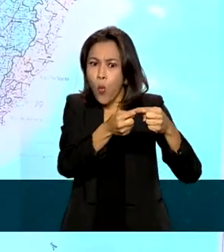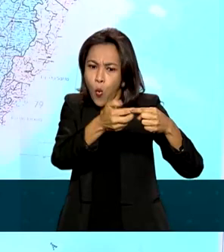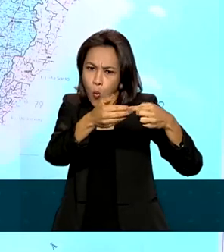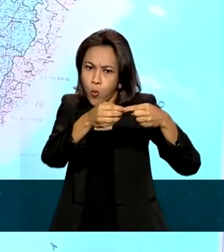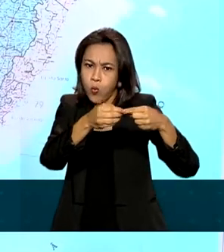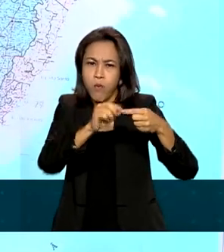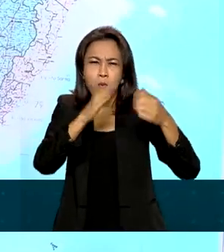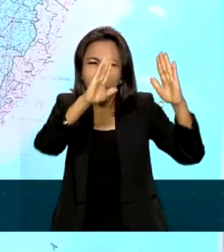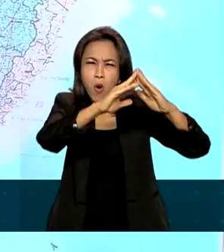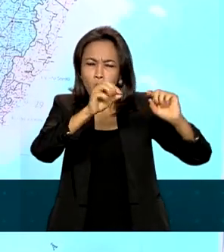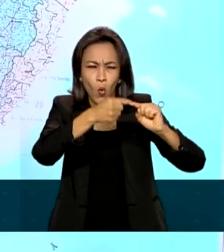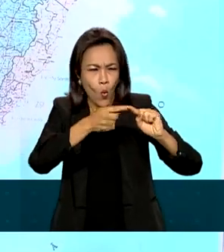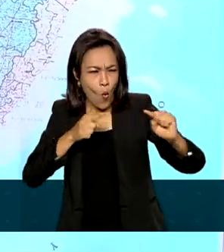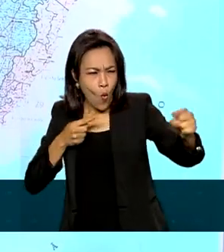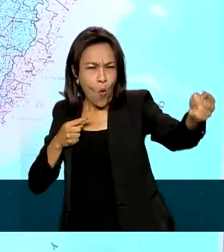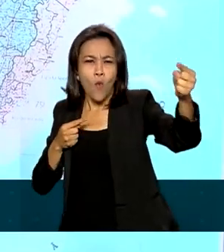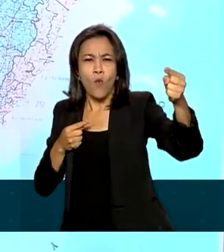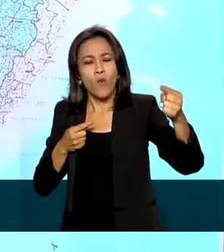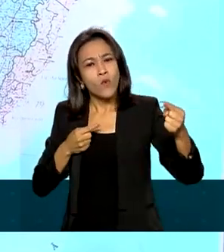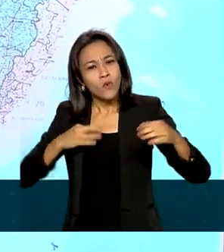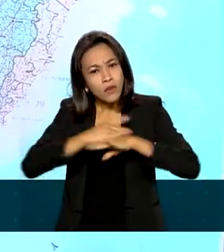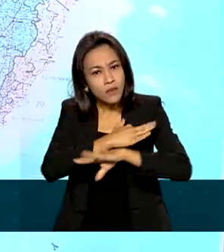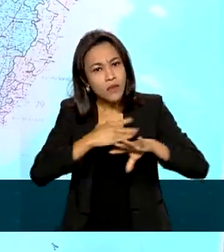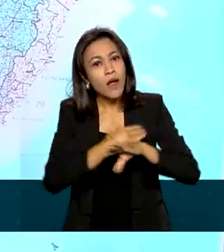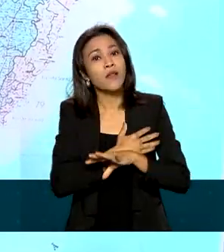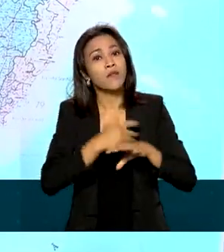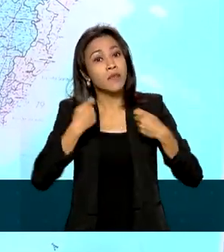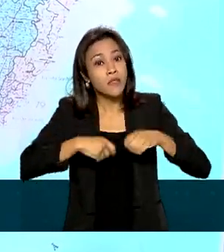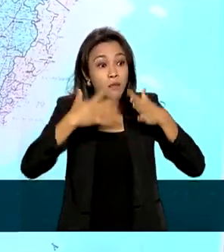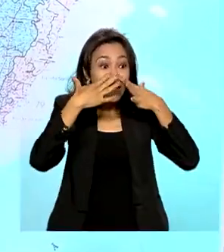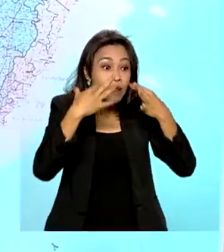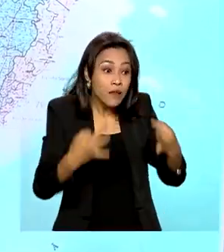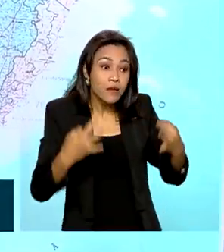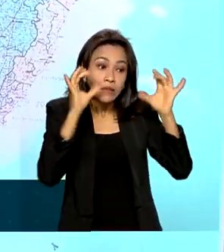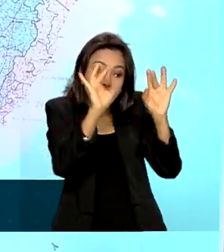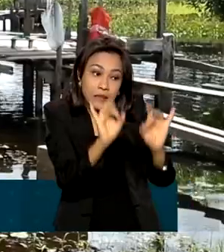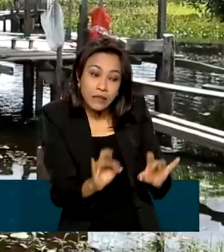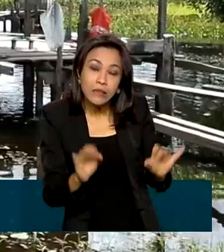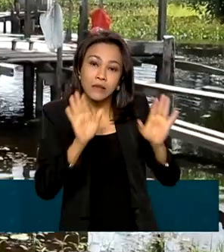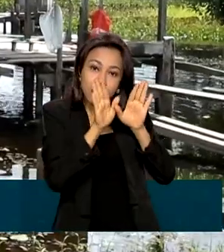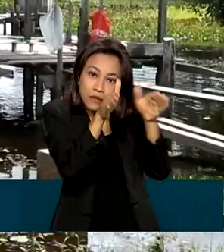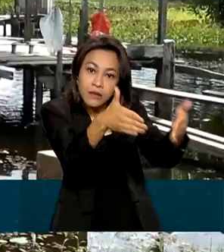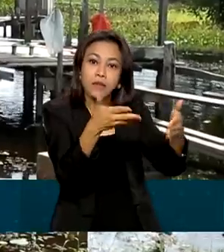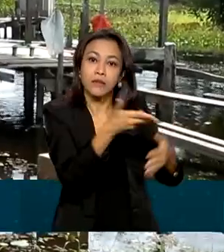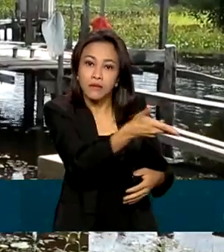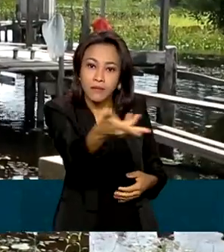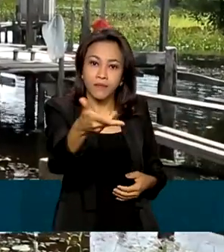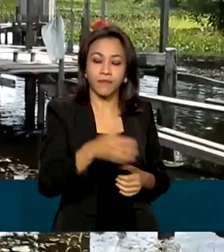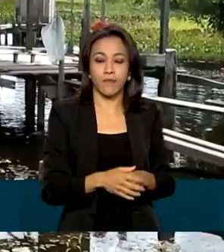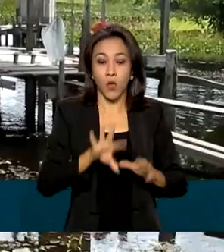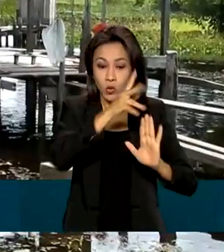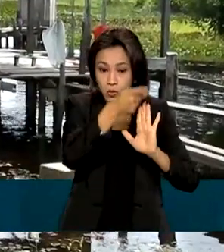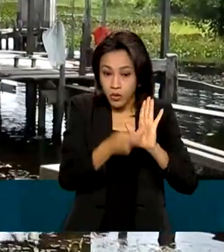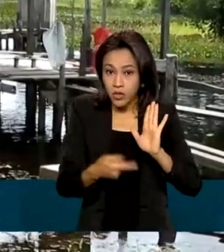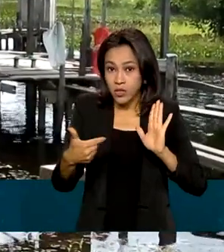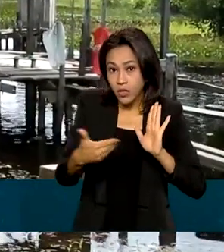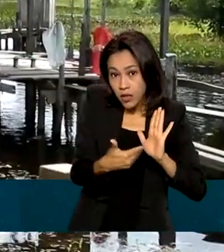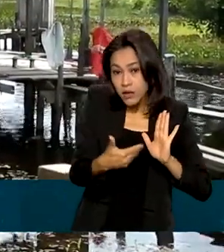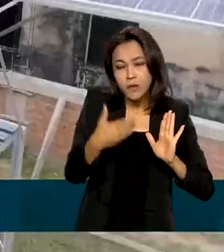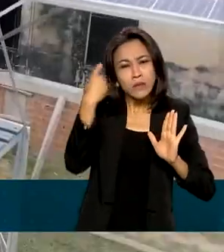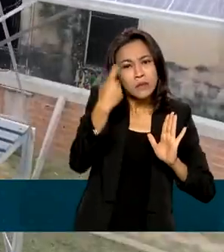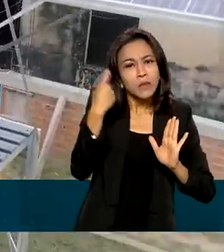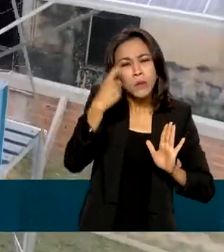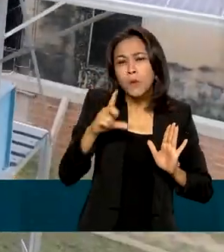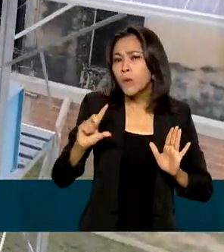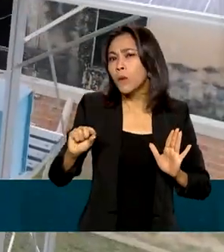demandam uma atenção bem especial e um atendimento individualizado. Os projetos têm como preocupação básica